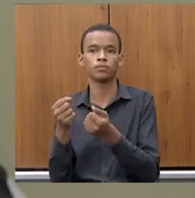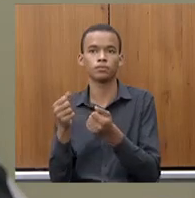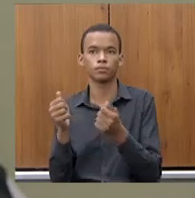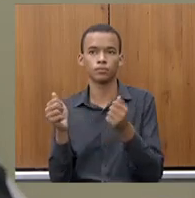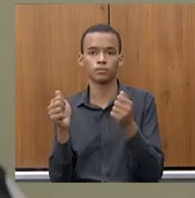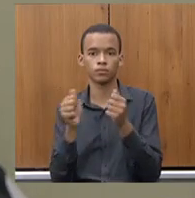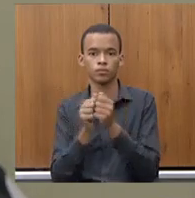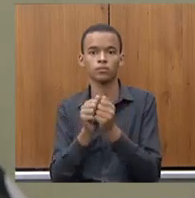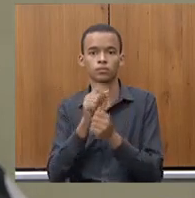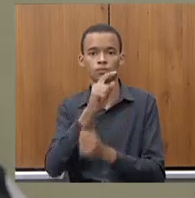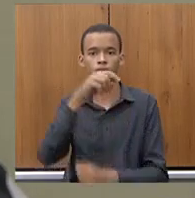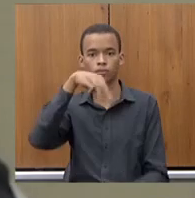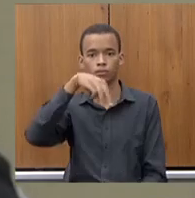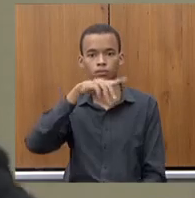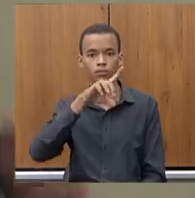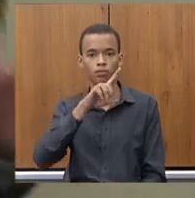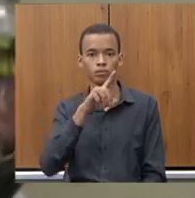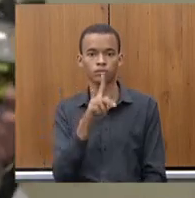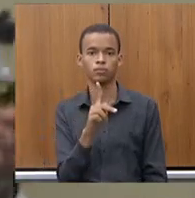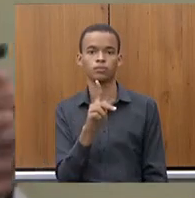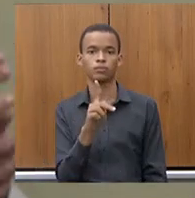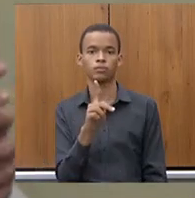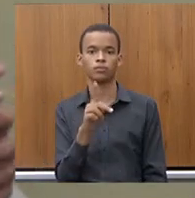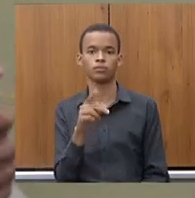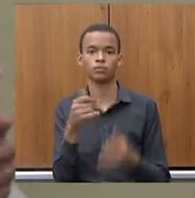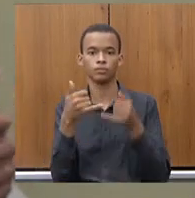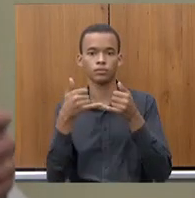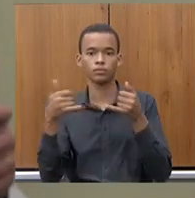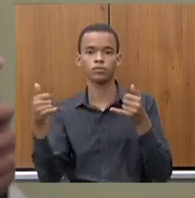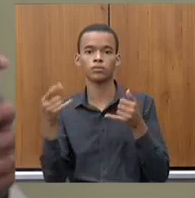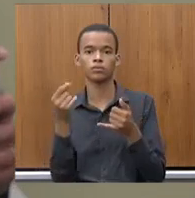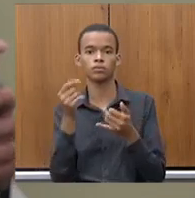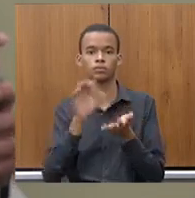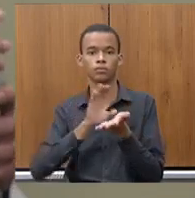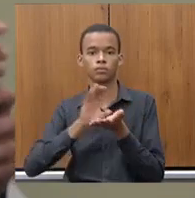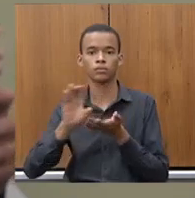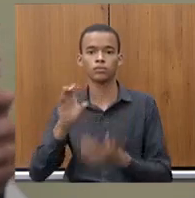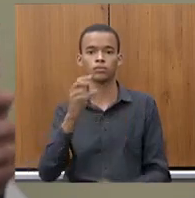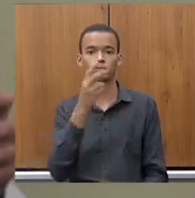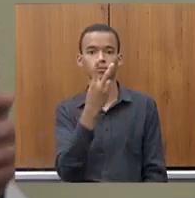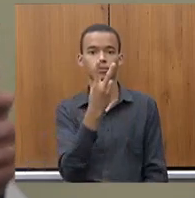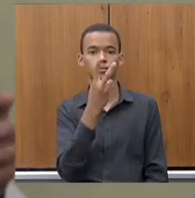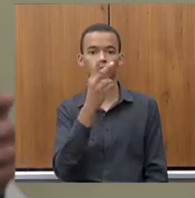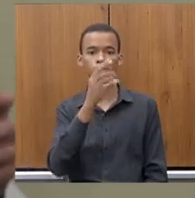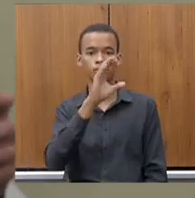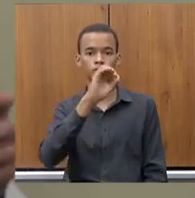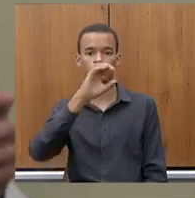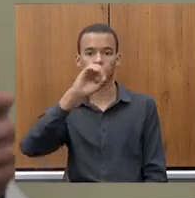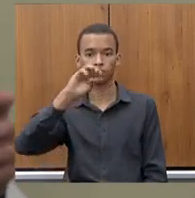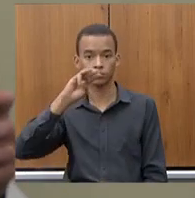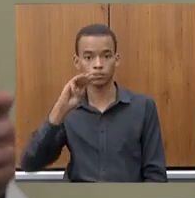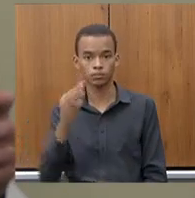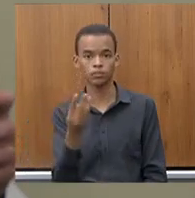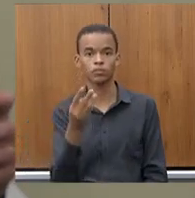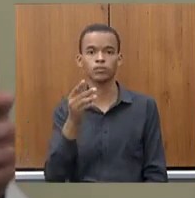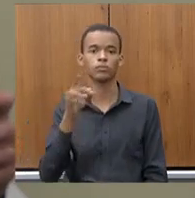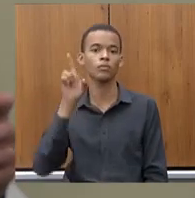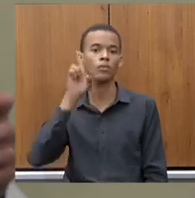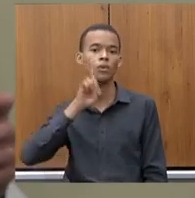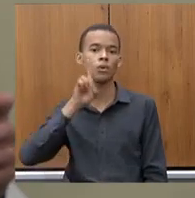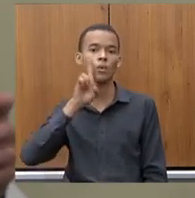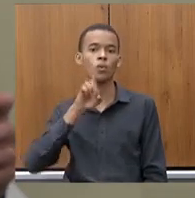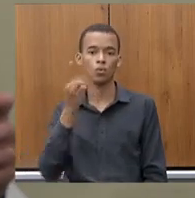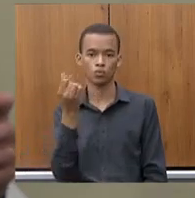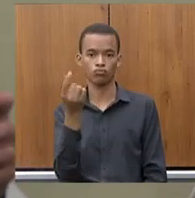MDB de uma linha de crédito de 200 milhões de dólares para apoio ao setor